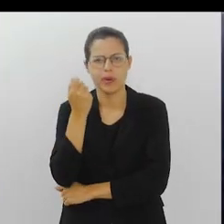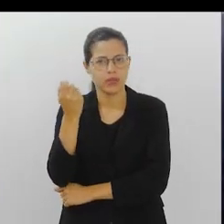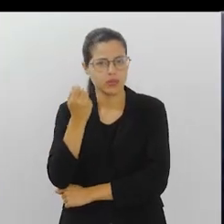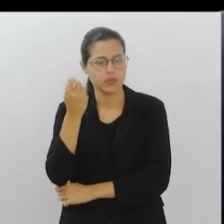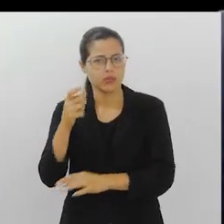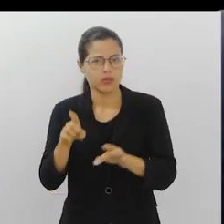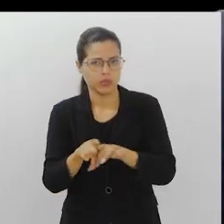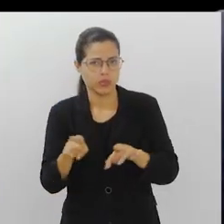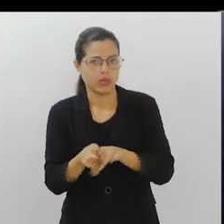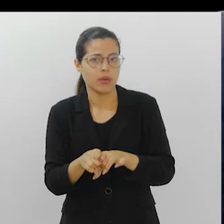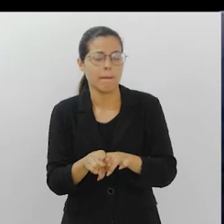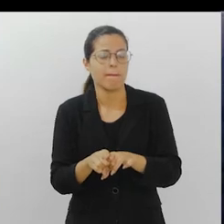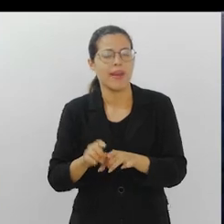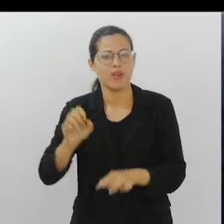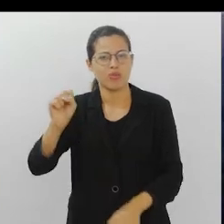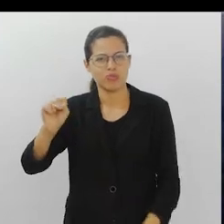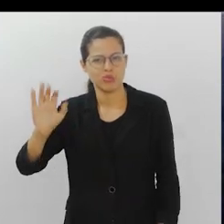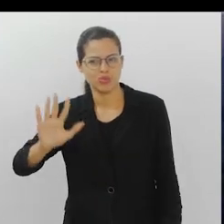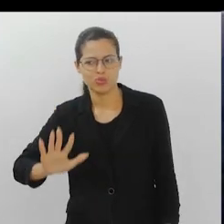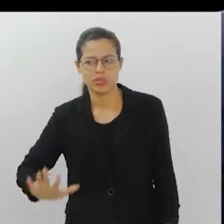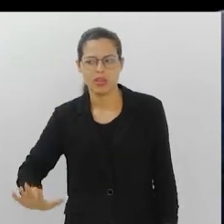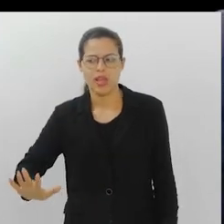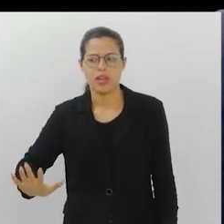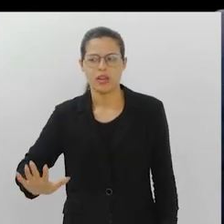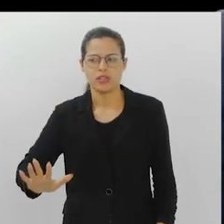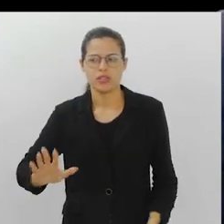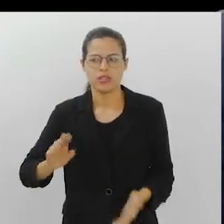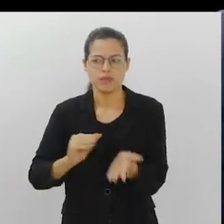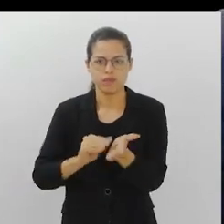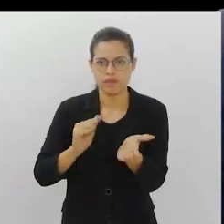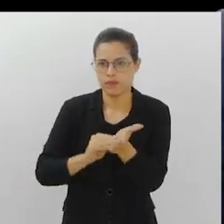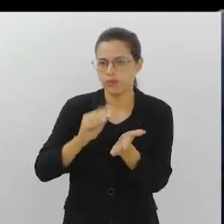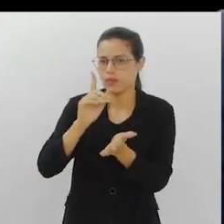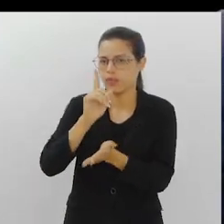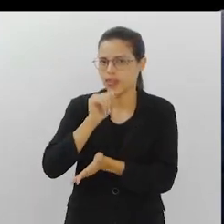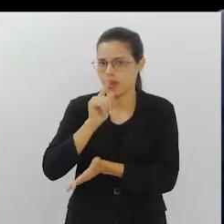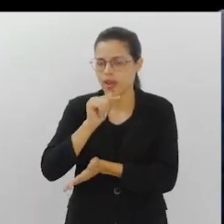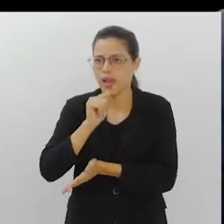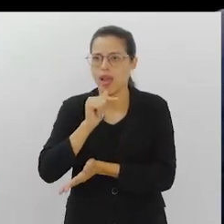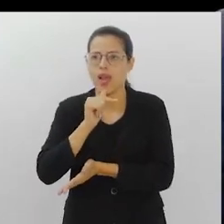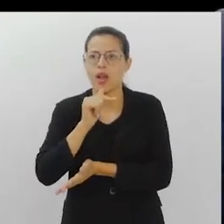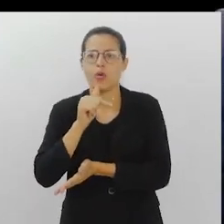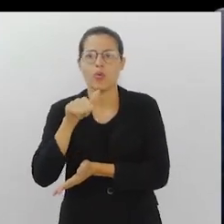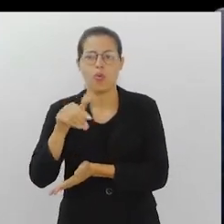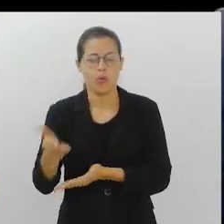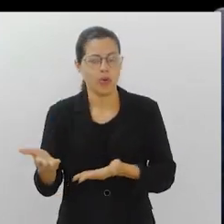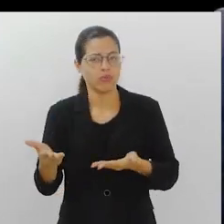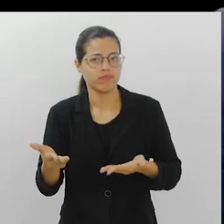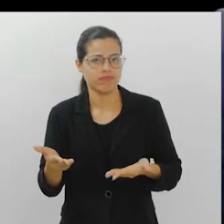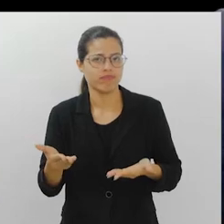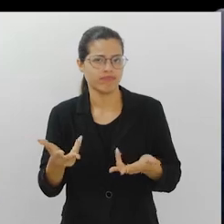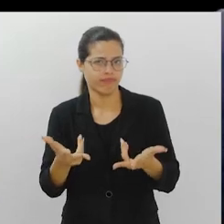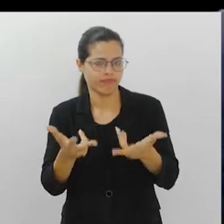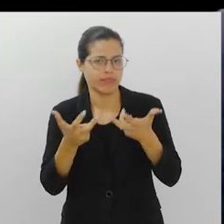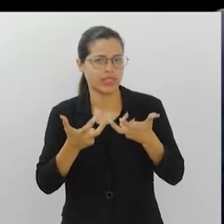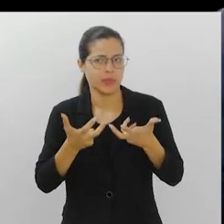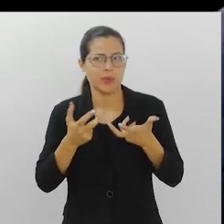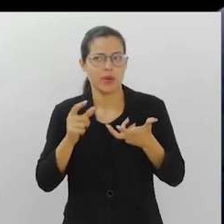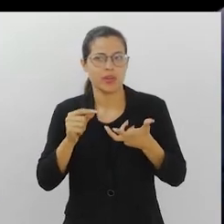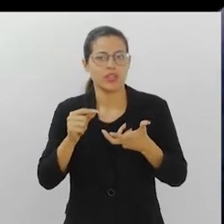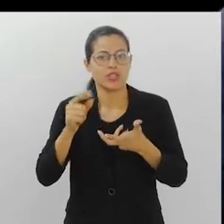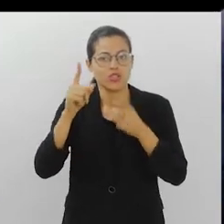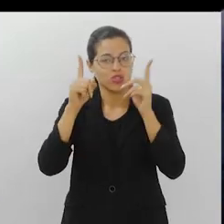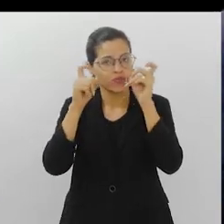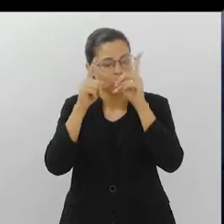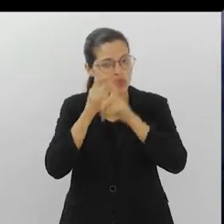hídrica do Sudeste, a gente está vendo as crises de energia, a necessidade de, por exemplo, o Marcio não colocou muito bem, de encontrar